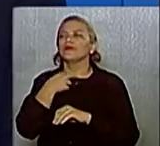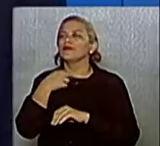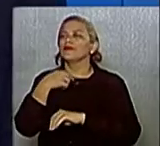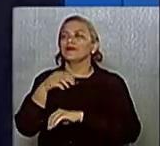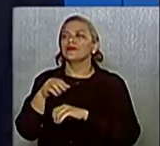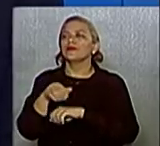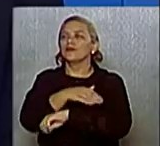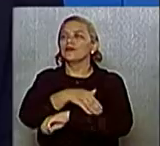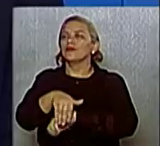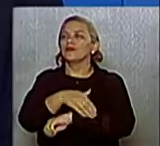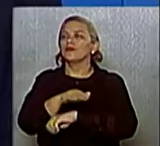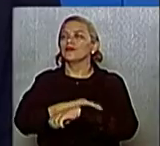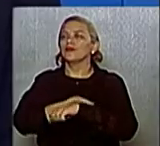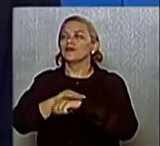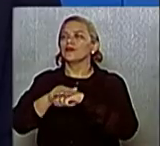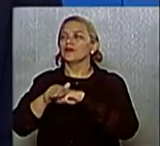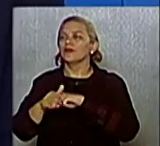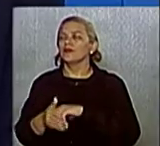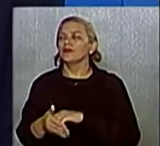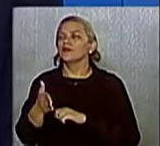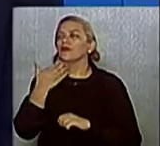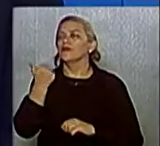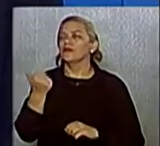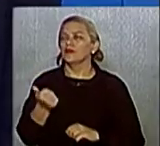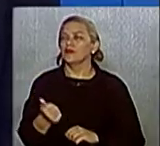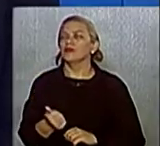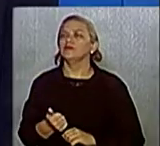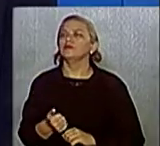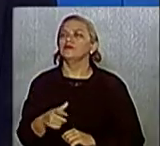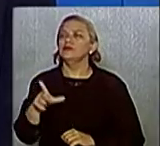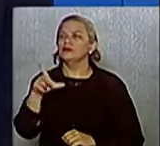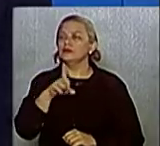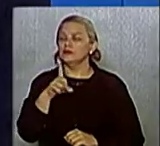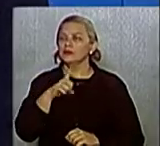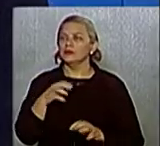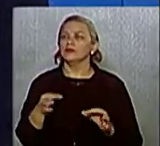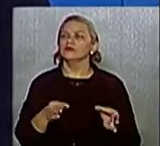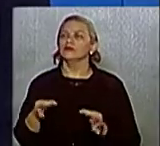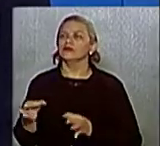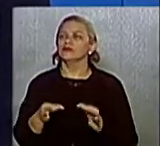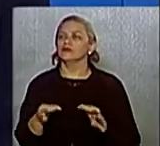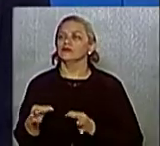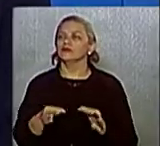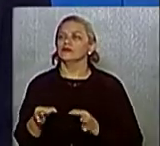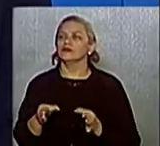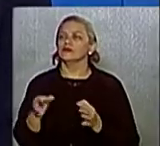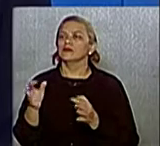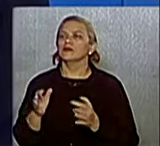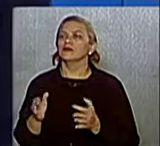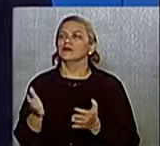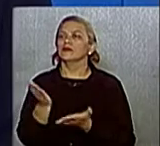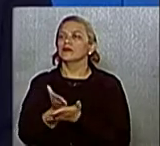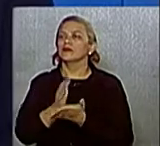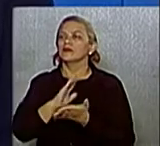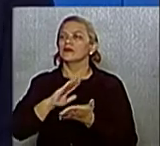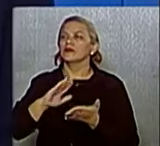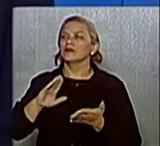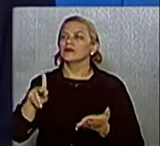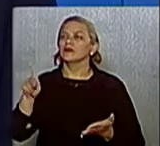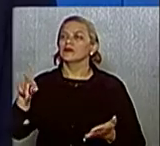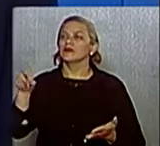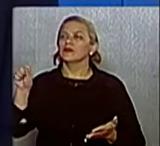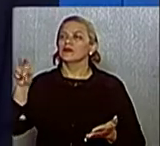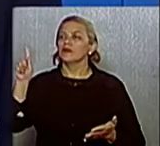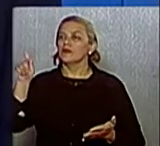para regularizar, para poder melhorar o bairro. Mas nós temos um projeto que é o Antipoera. O agente Antipoera, mesmo com o bairro não